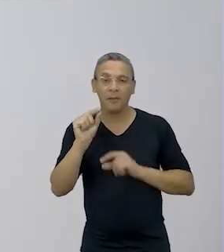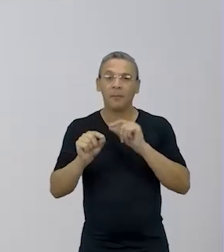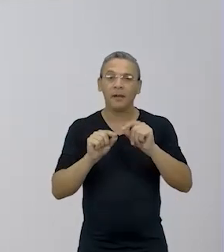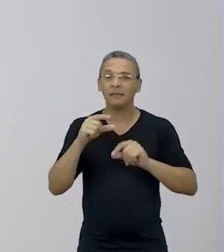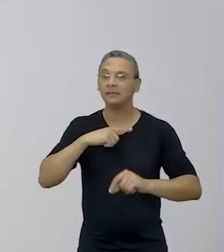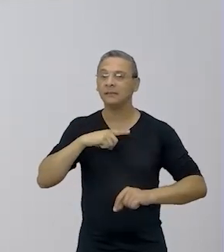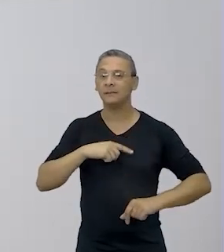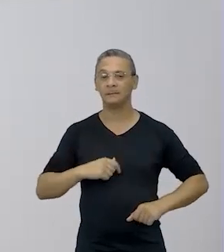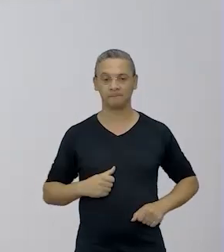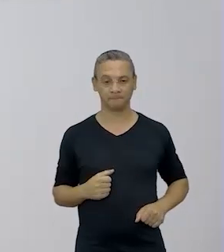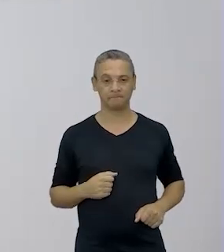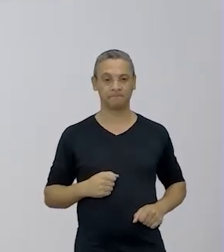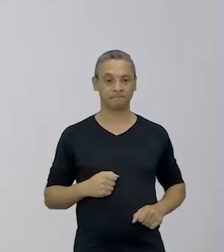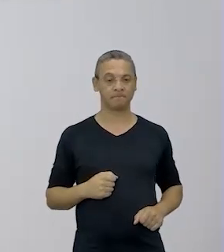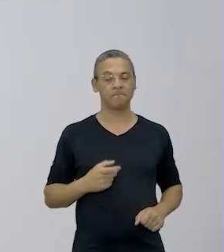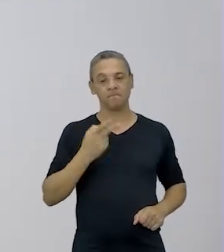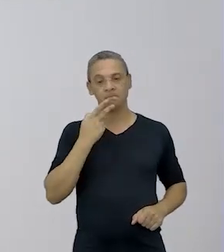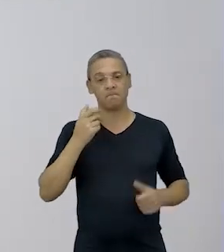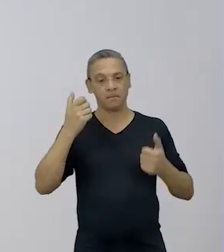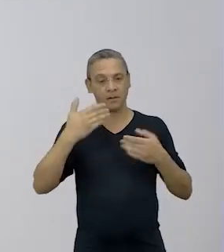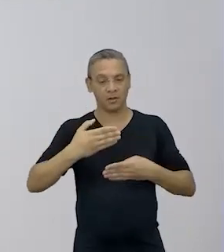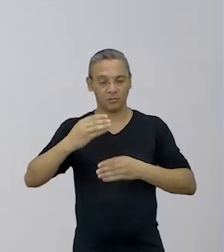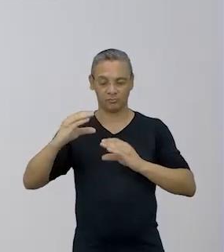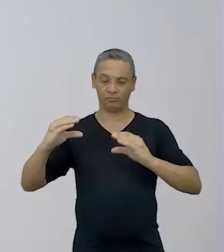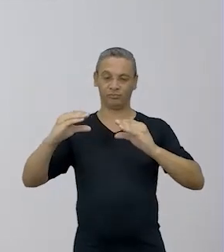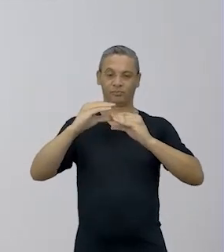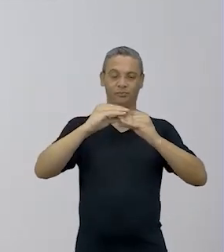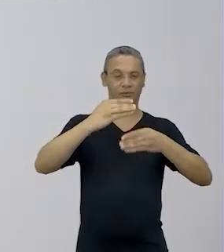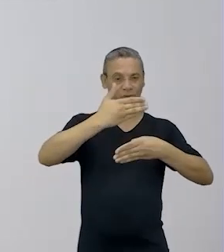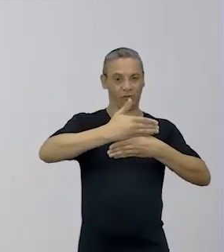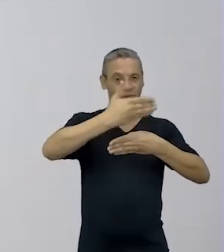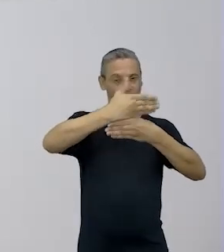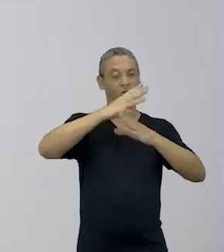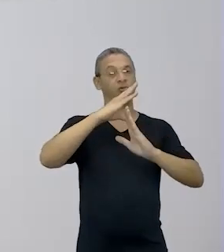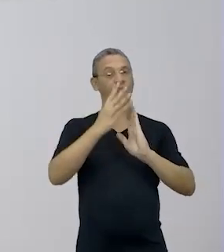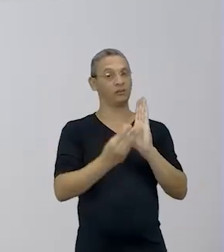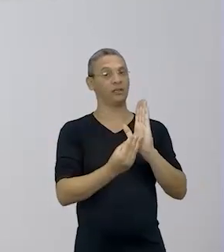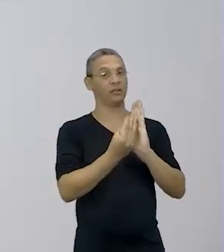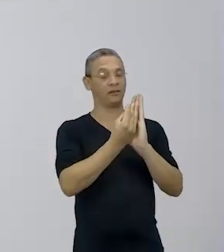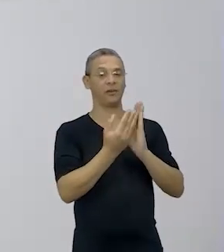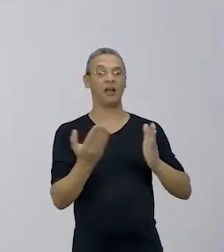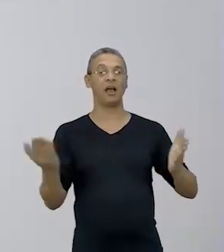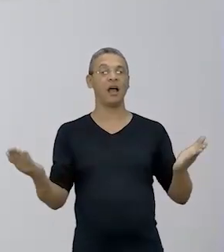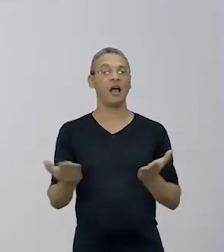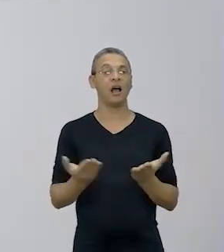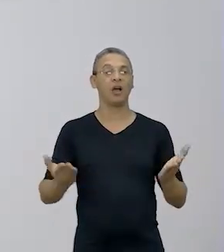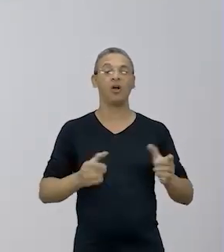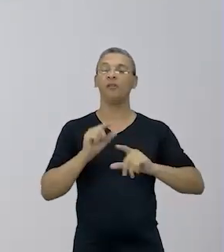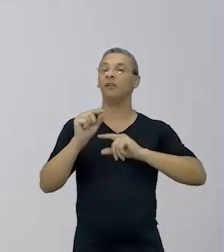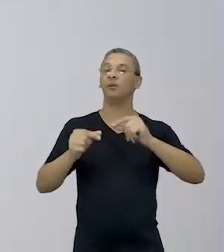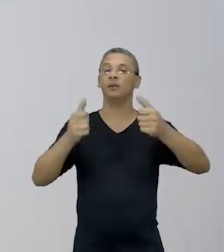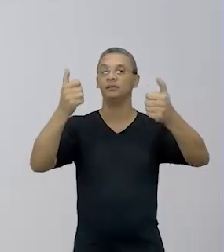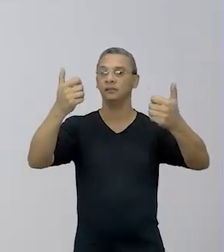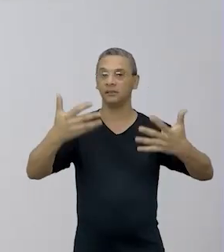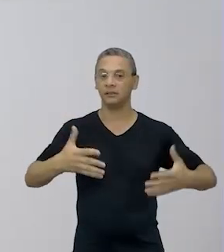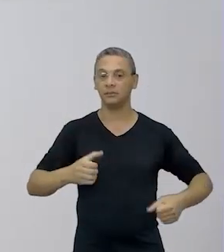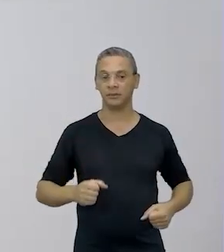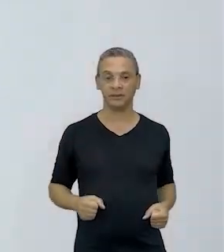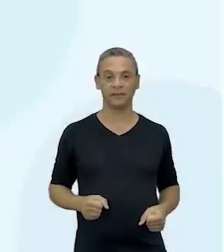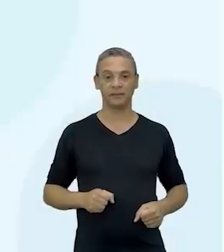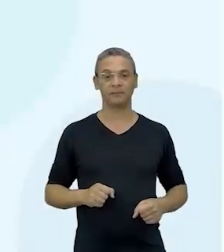a gente tem aí? A gente falou do tijolo sustentável. E agora, a gente vai falar sobre a